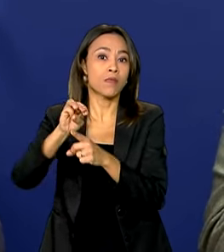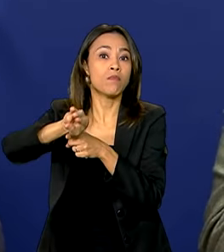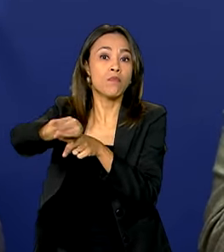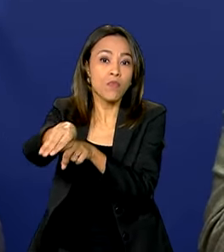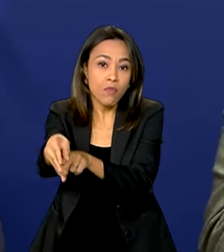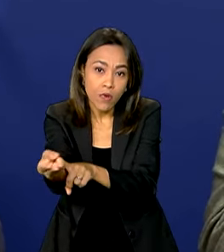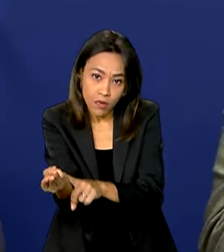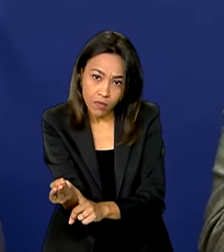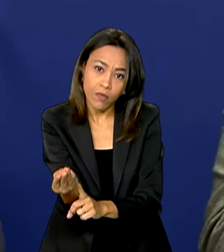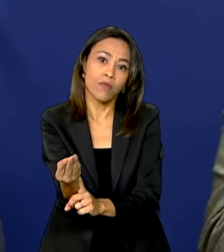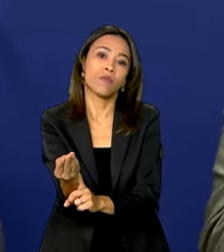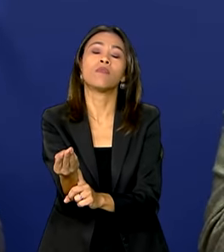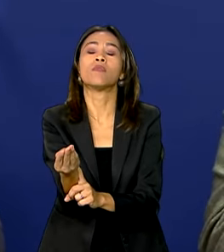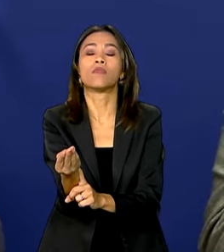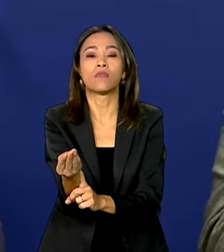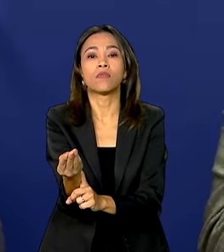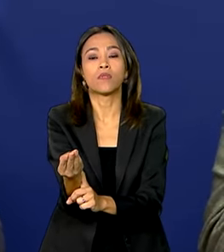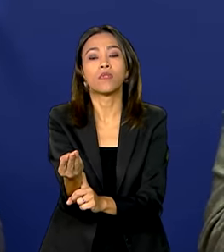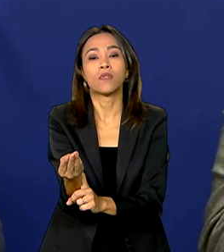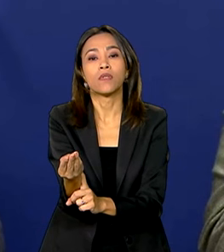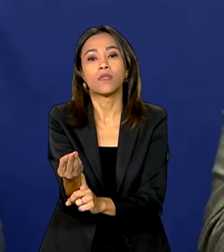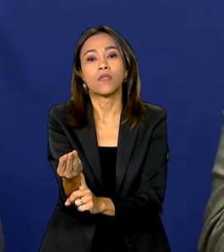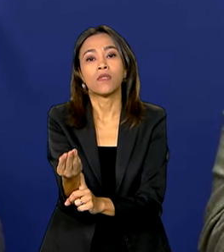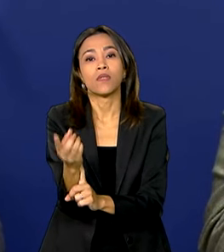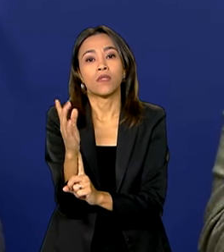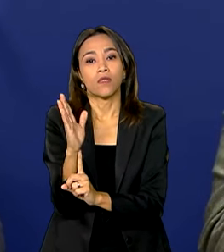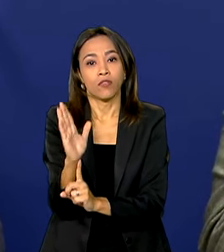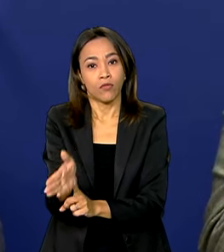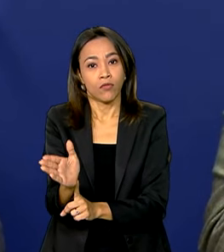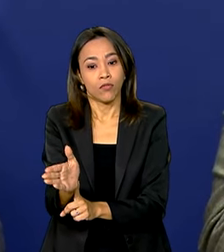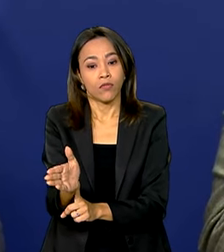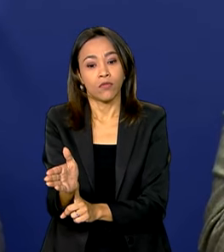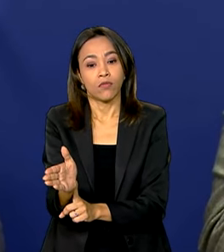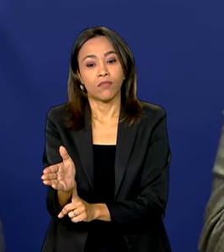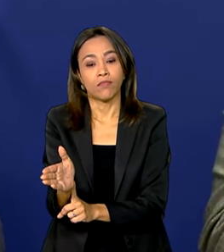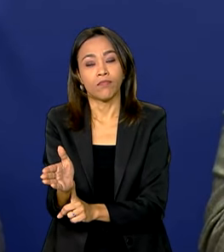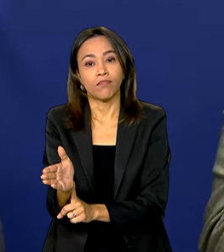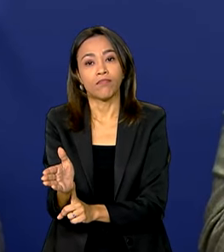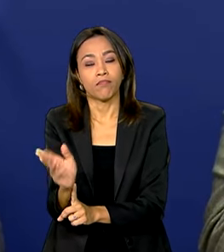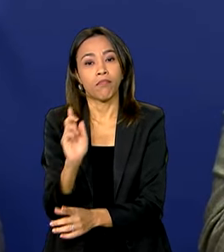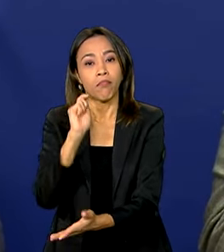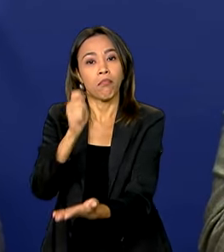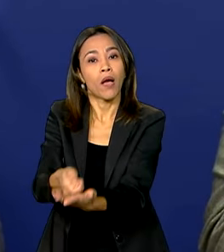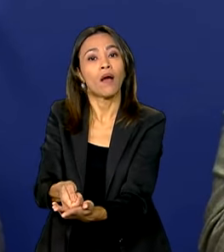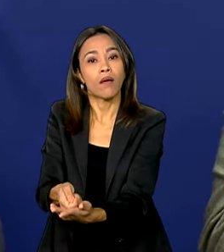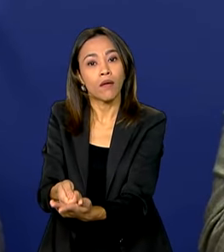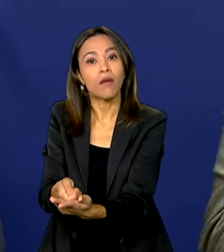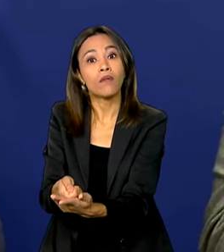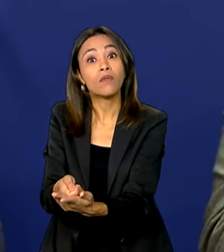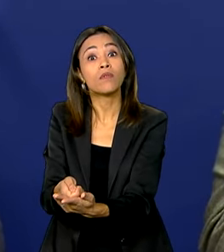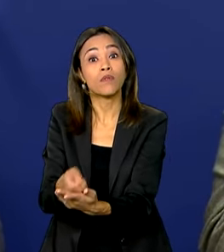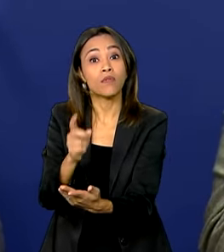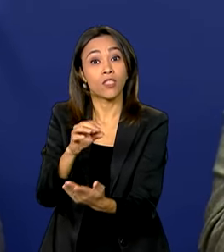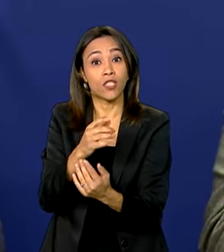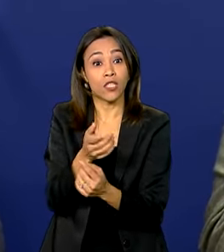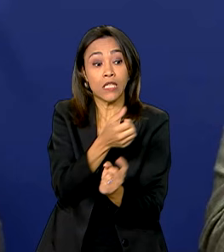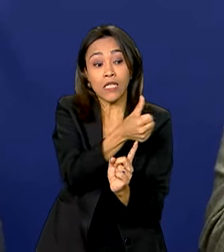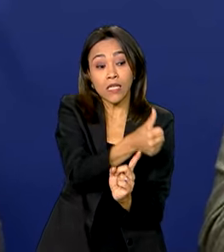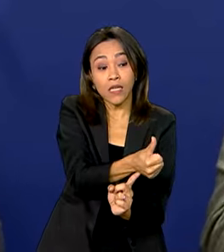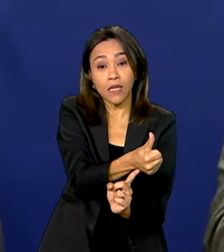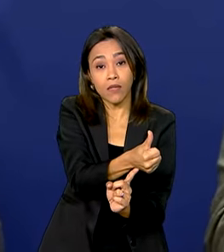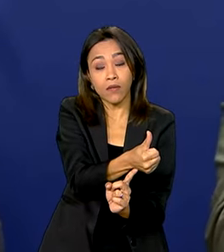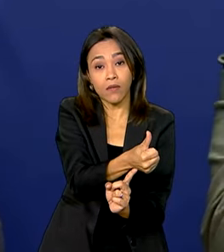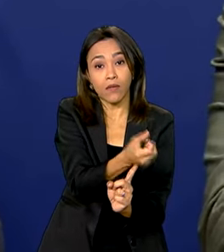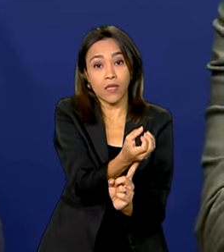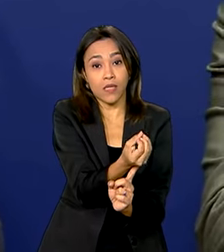de reais para o pagamento de 160 mil